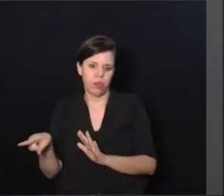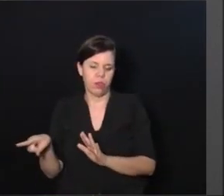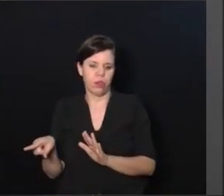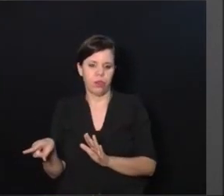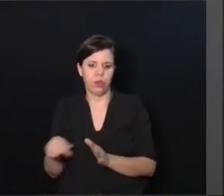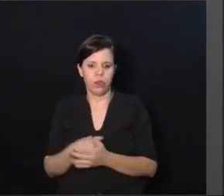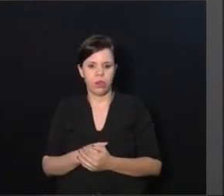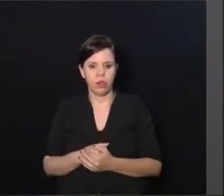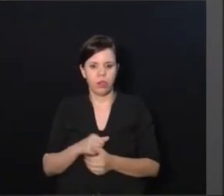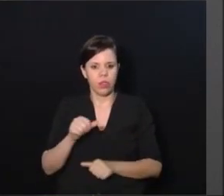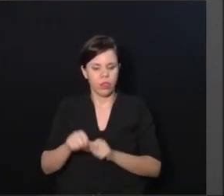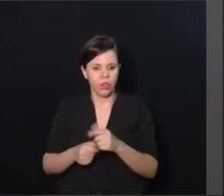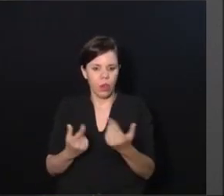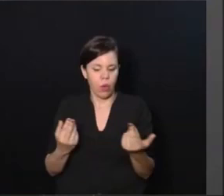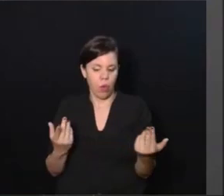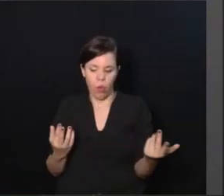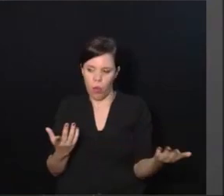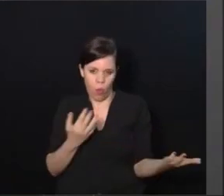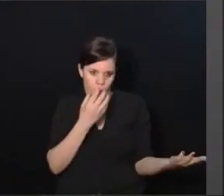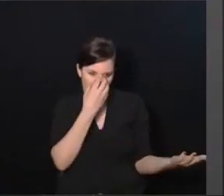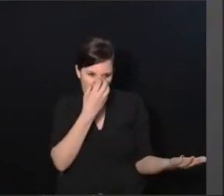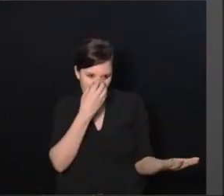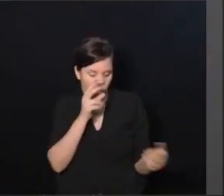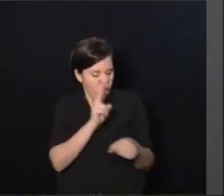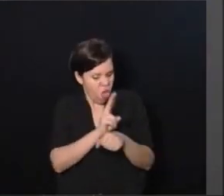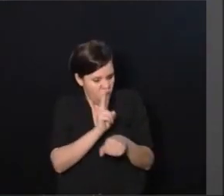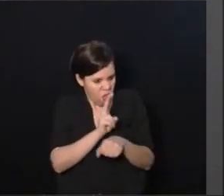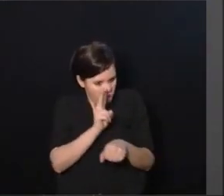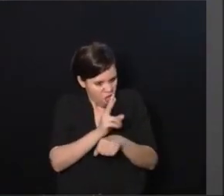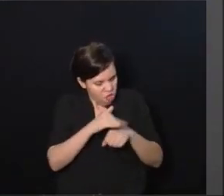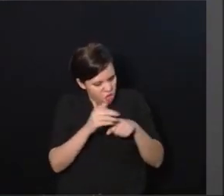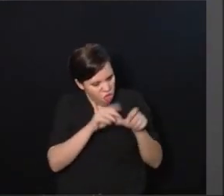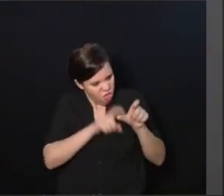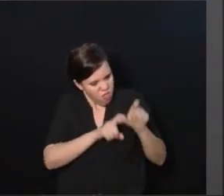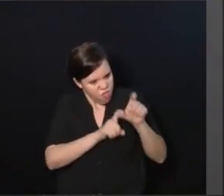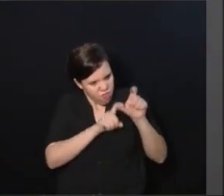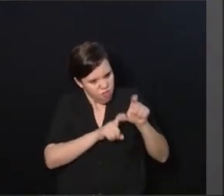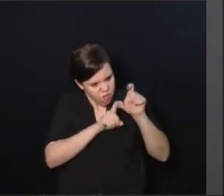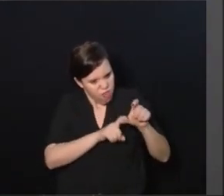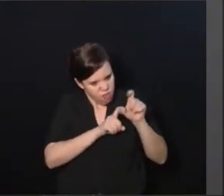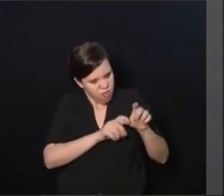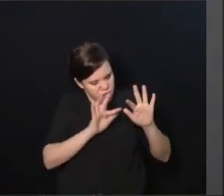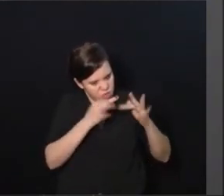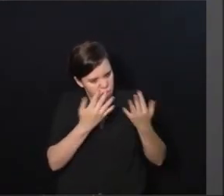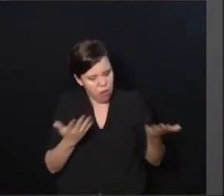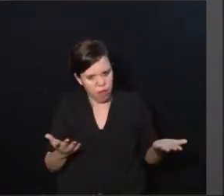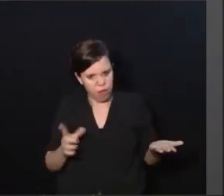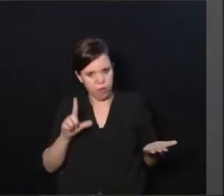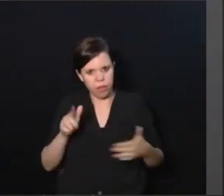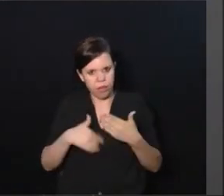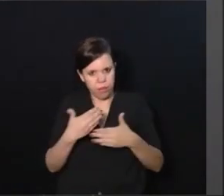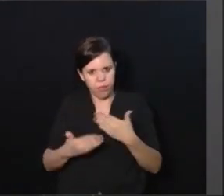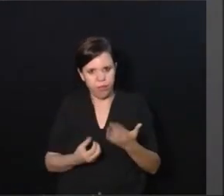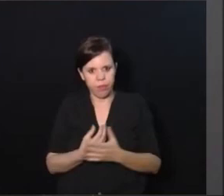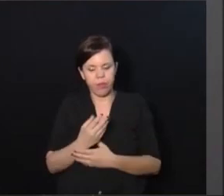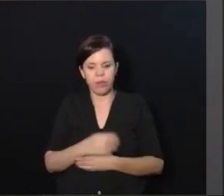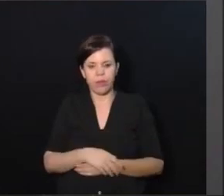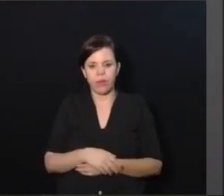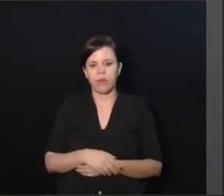ele vá virar aquele cachorrinho de estimação para o resto da vida que vai depender da família o resto da vida e daqui a pouco eu vou falar sobre a consequência disso.